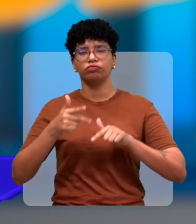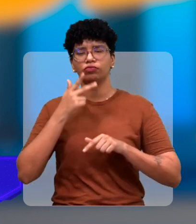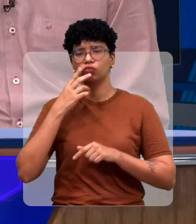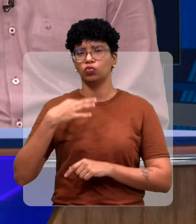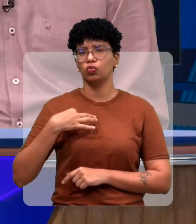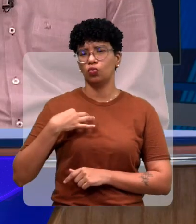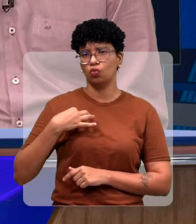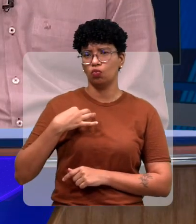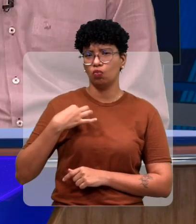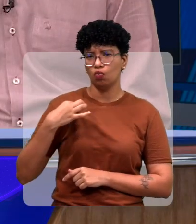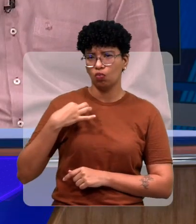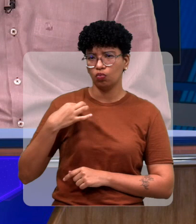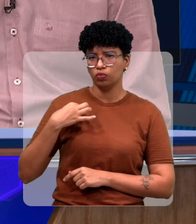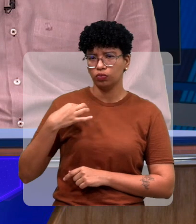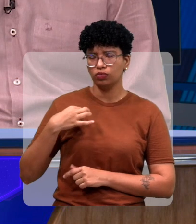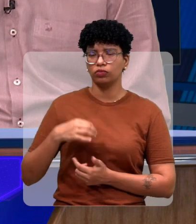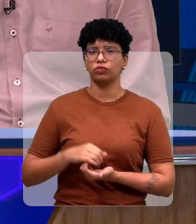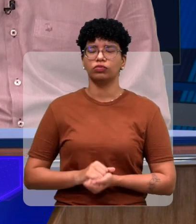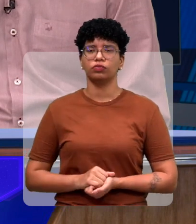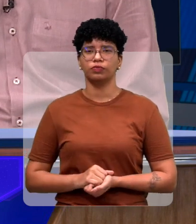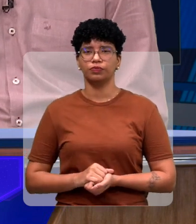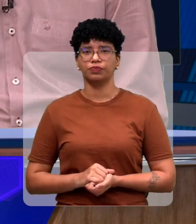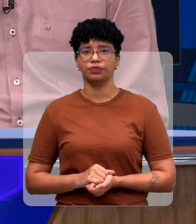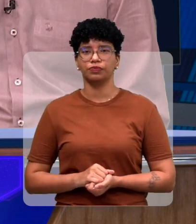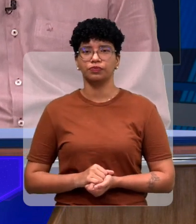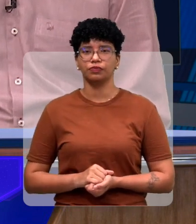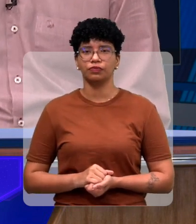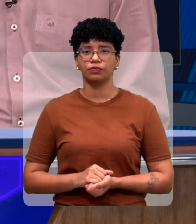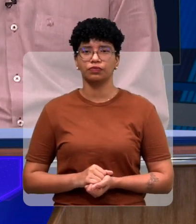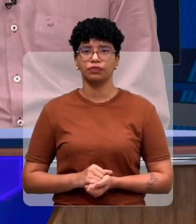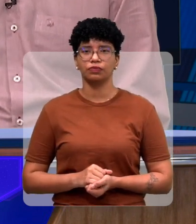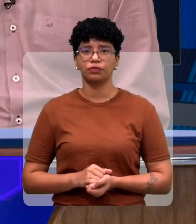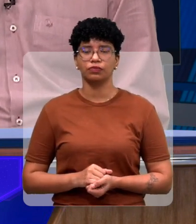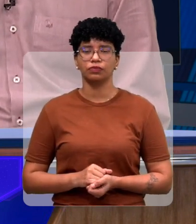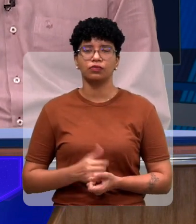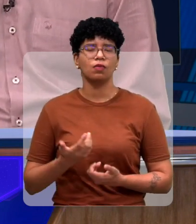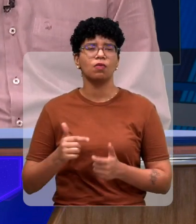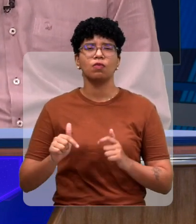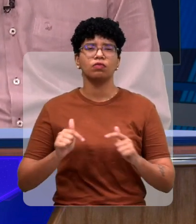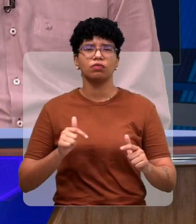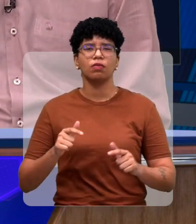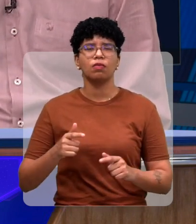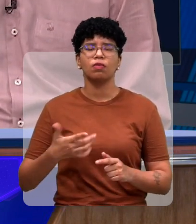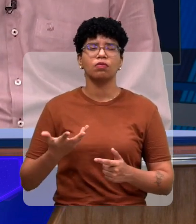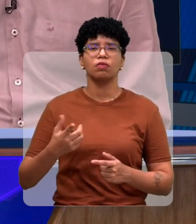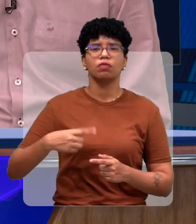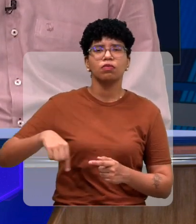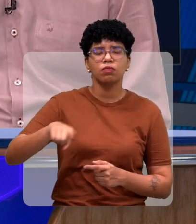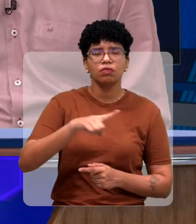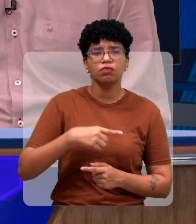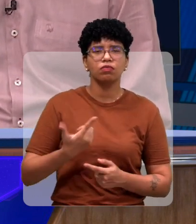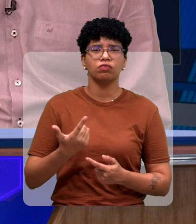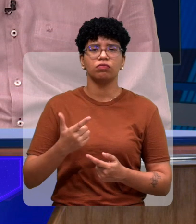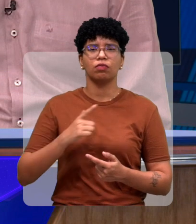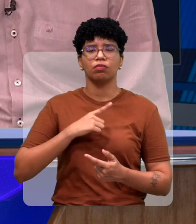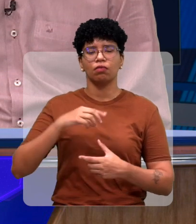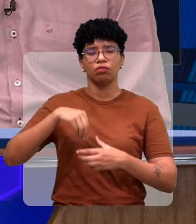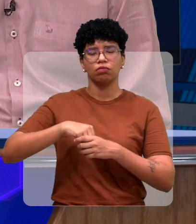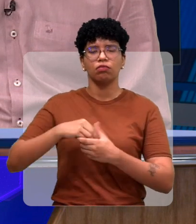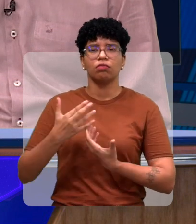Você falou aí de voluntários, Sérgio Carlos, que tem voluntários. Que espécie de trabalho esses voluntários